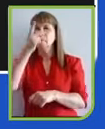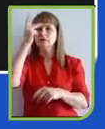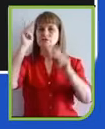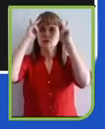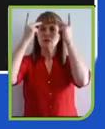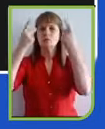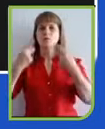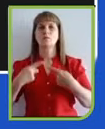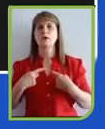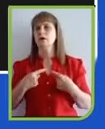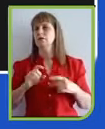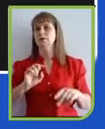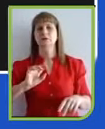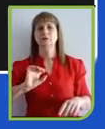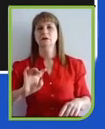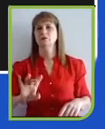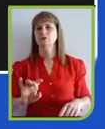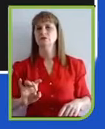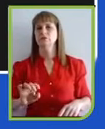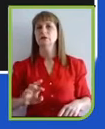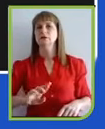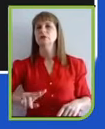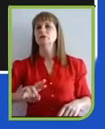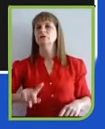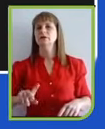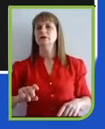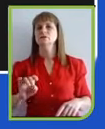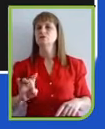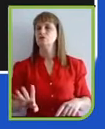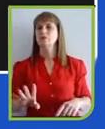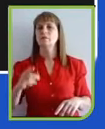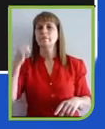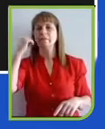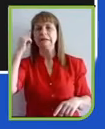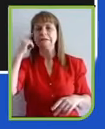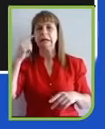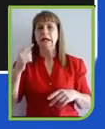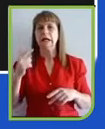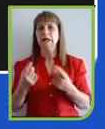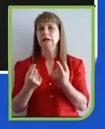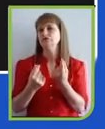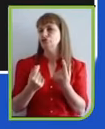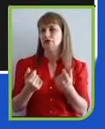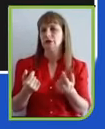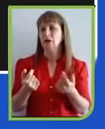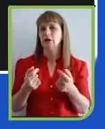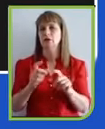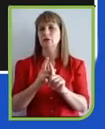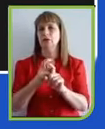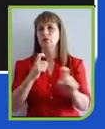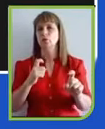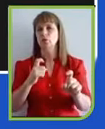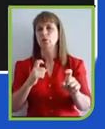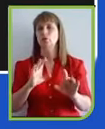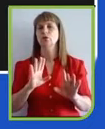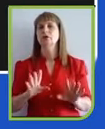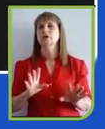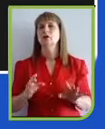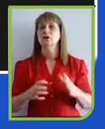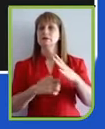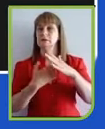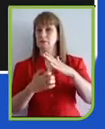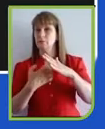recursos. Aliás, essas empresas ganharam muitos pontos do ponto de vista de percepção do público. Então, partir de agora,